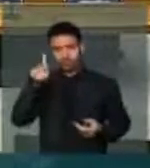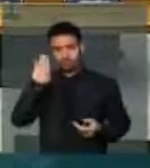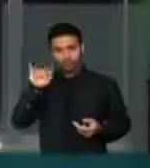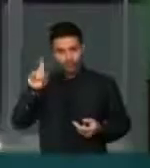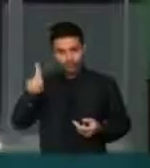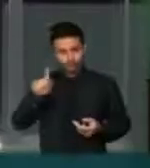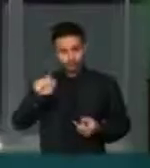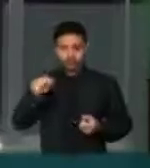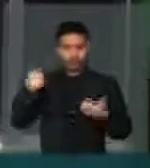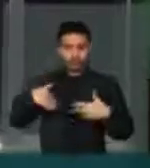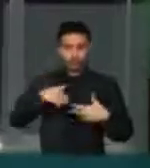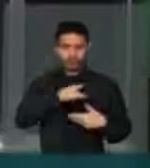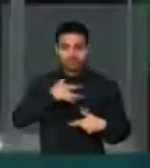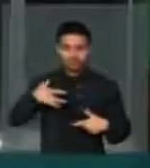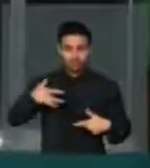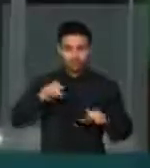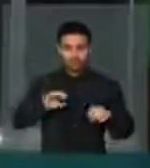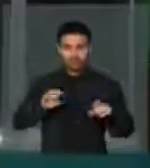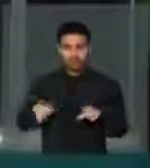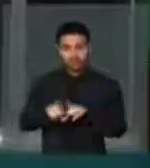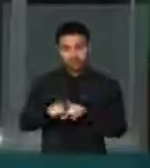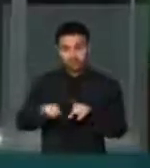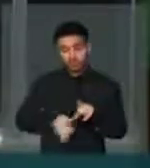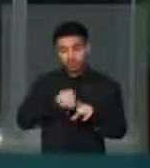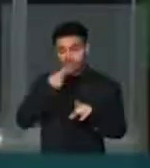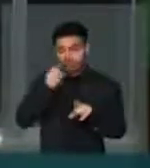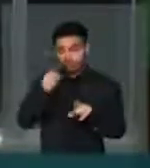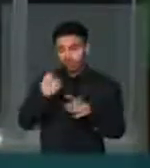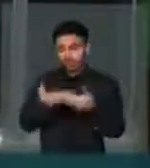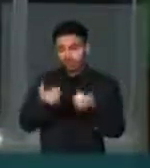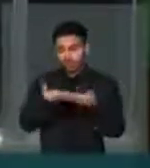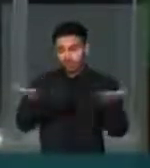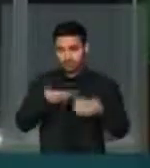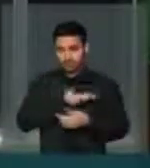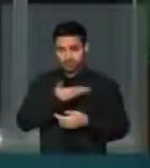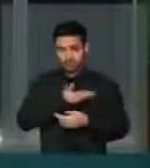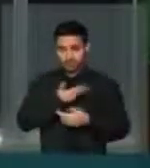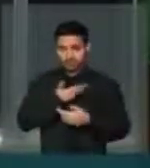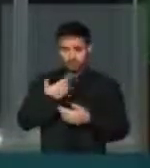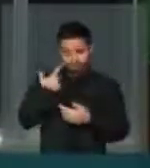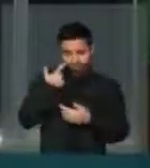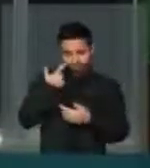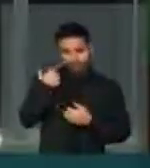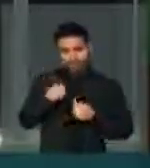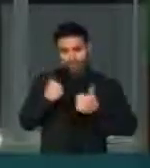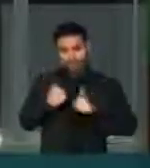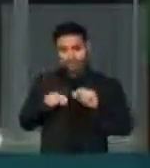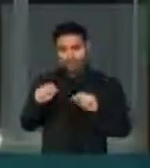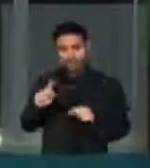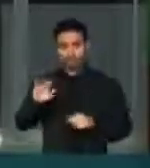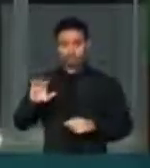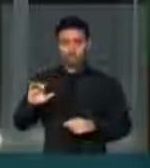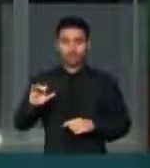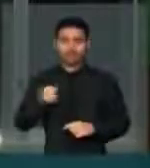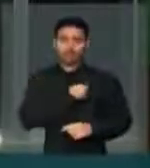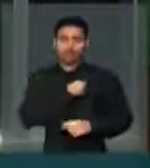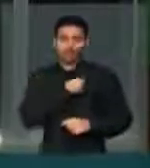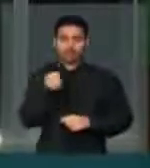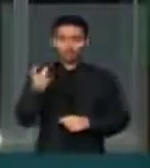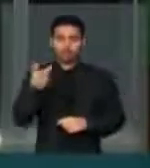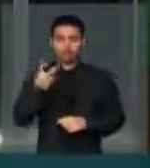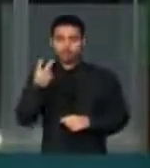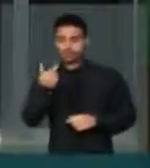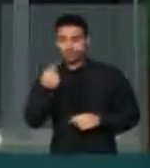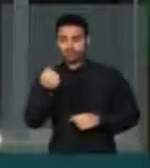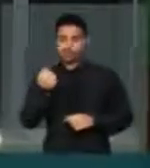saúde e educação. Aproveitar também, senhor presidente, para pedir aqui aos colegas que dêem uma analisada na PEC 2 de